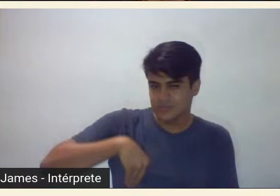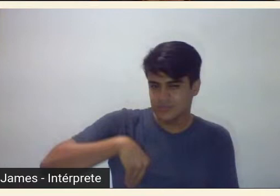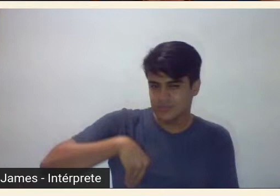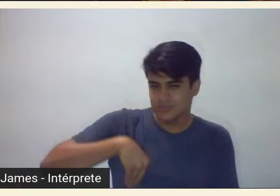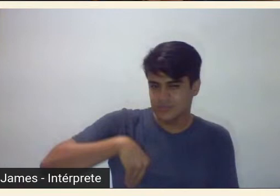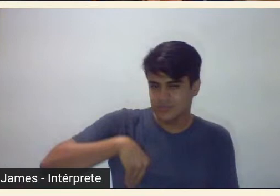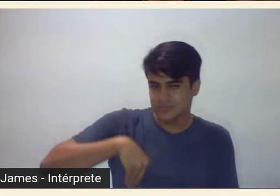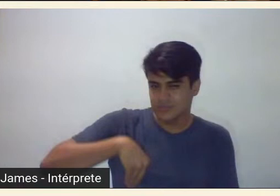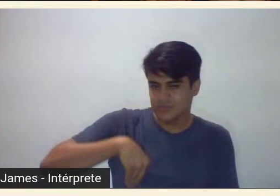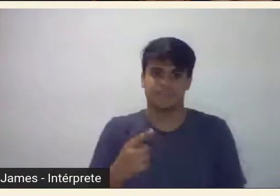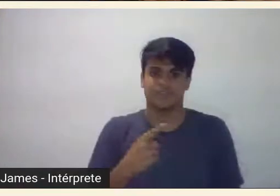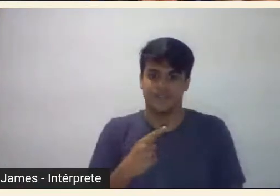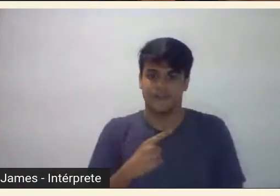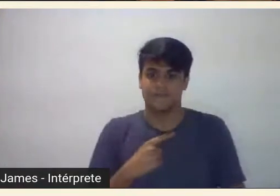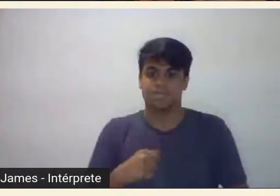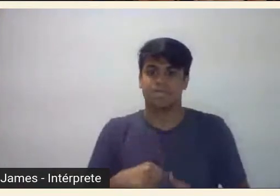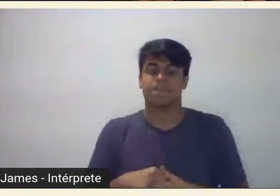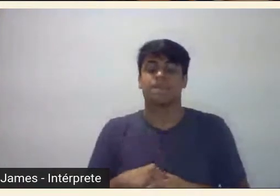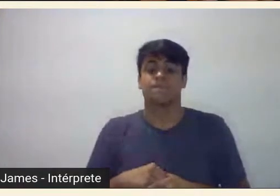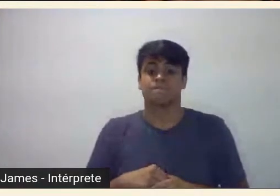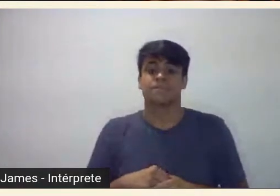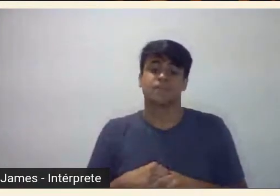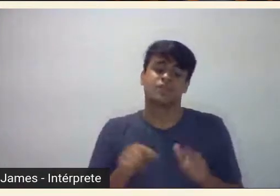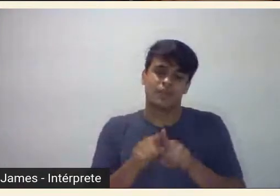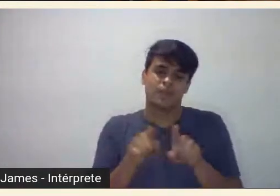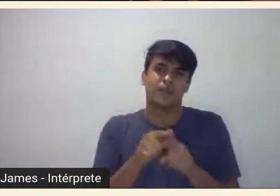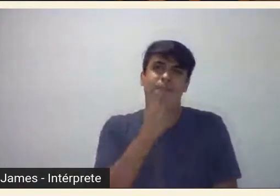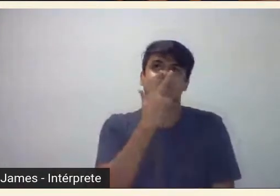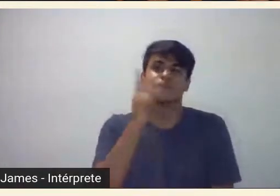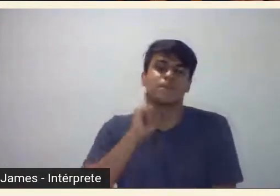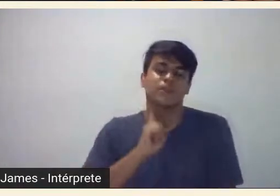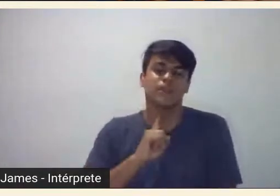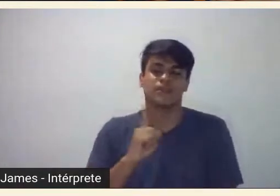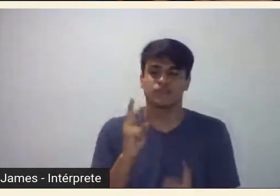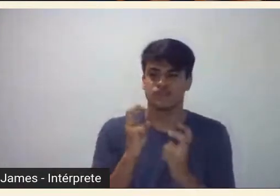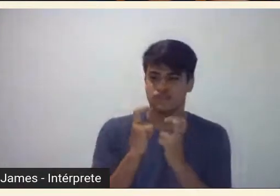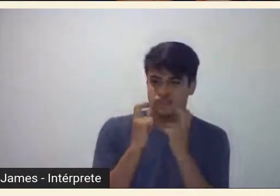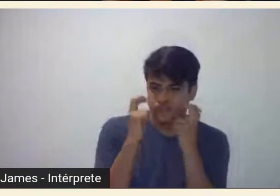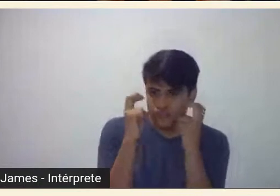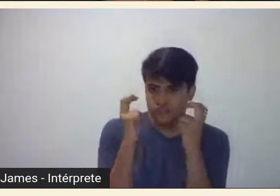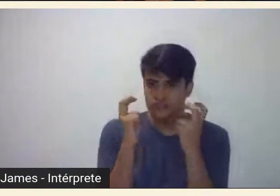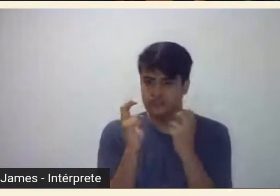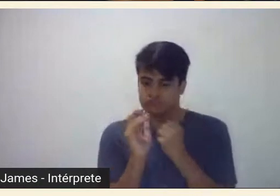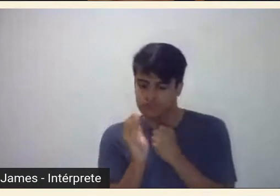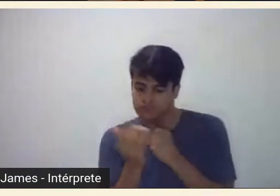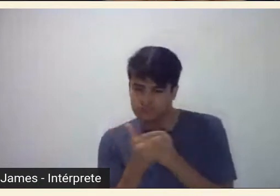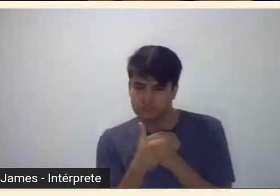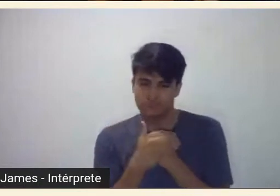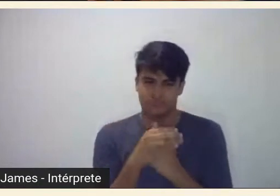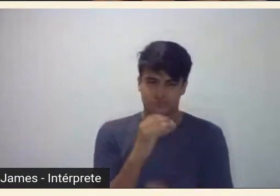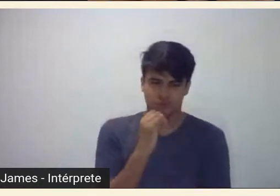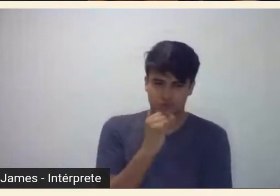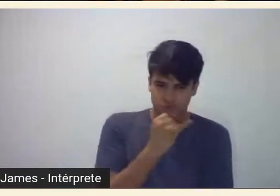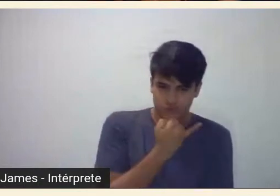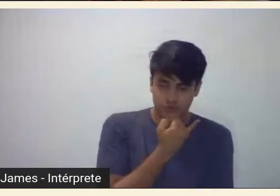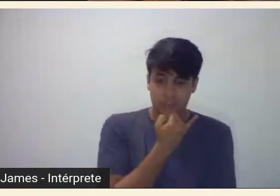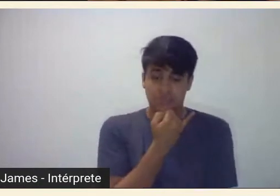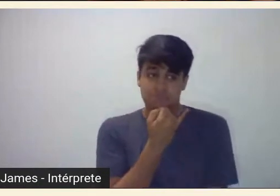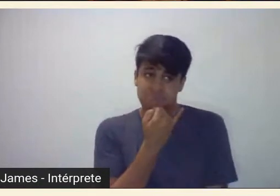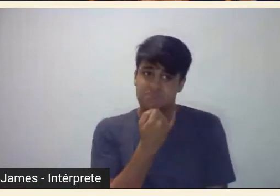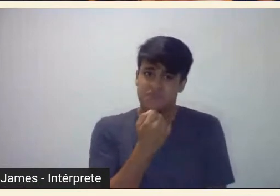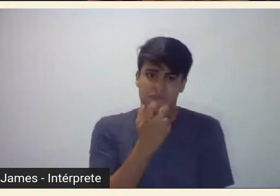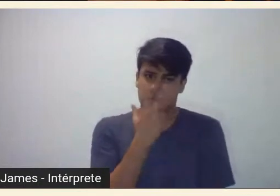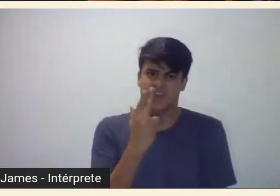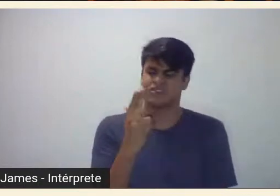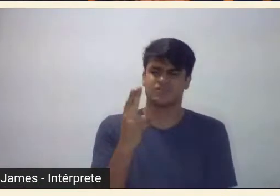né aquele mineiro tímido recolhido melancólico parecia não muito afeito a